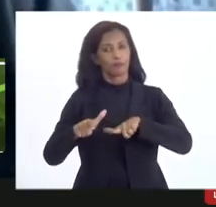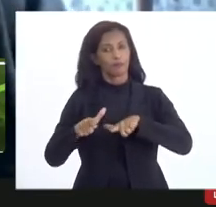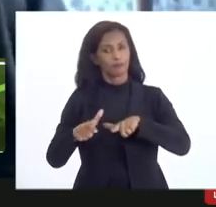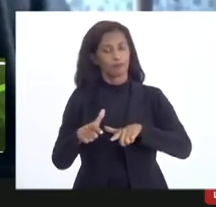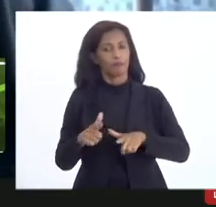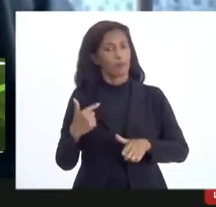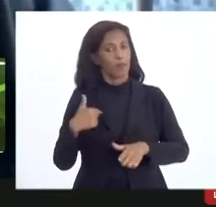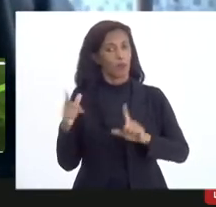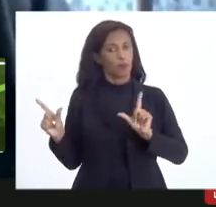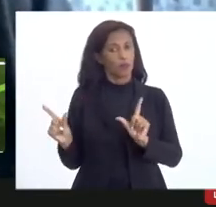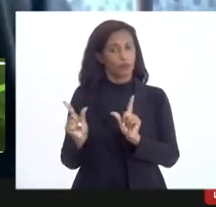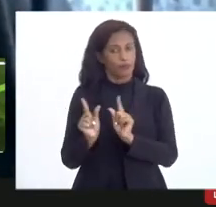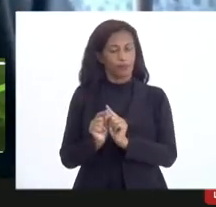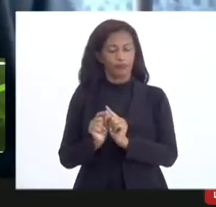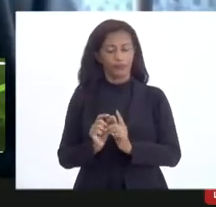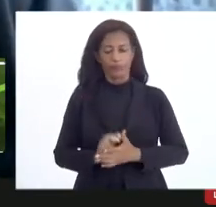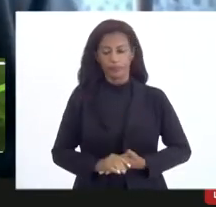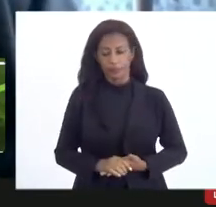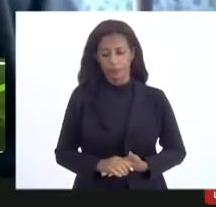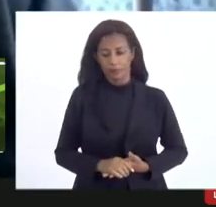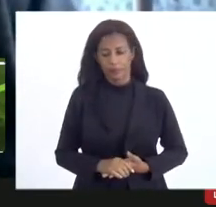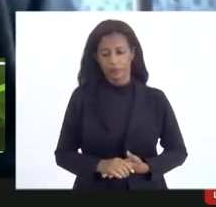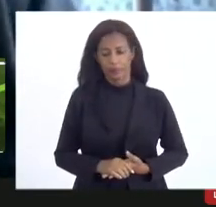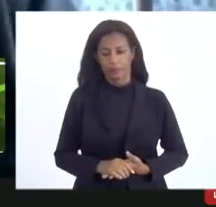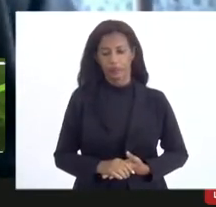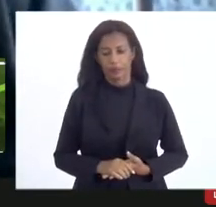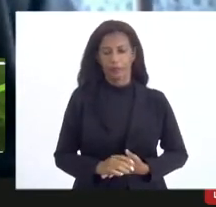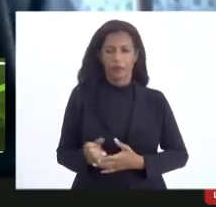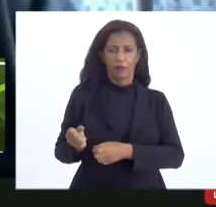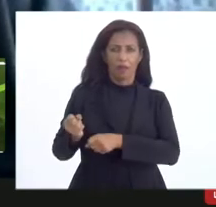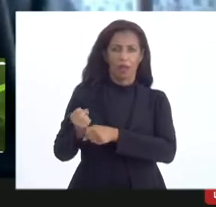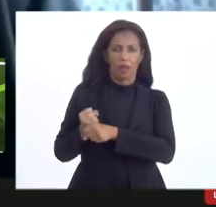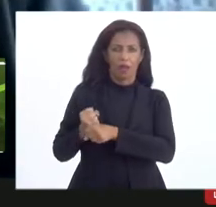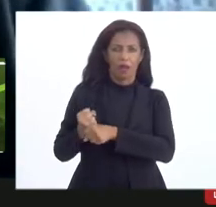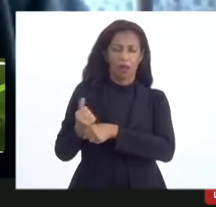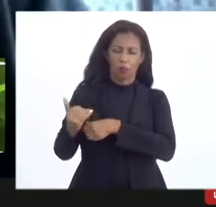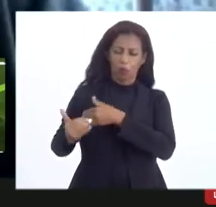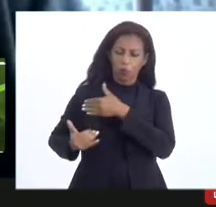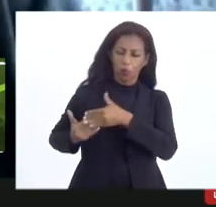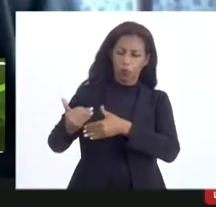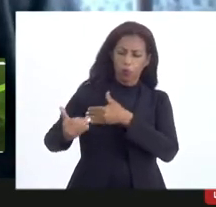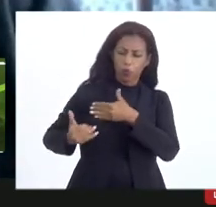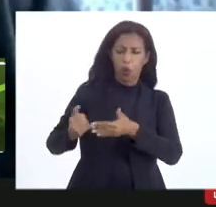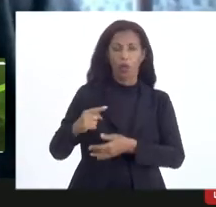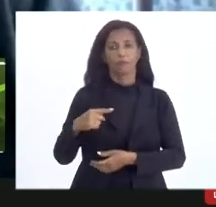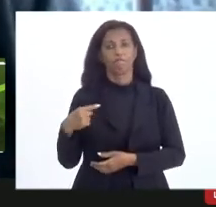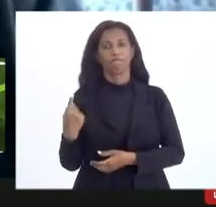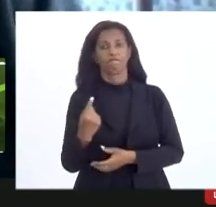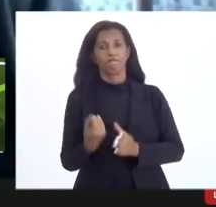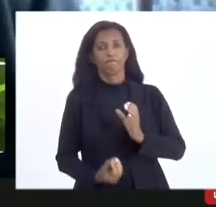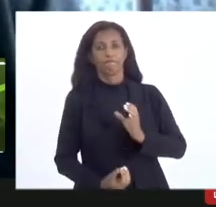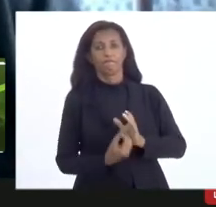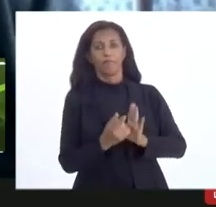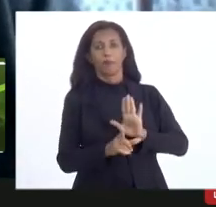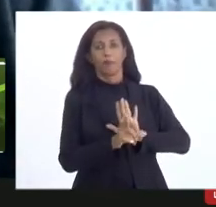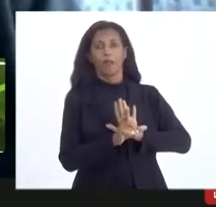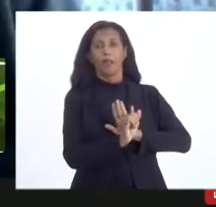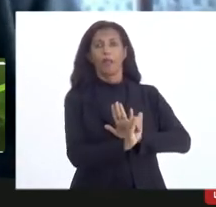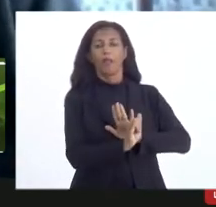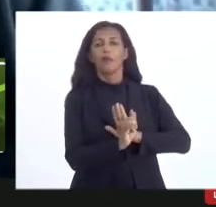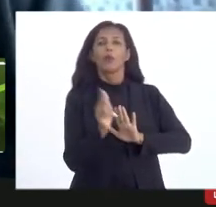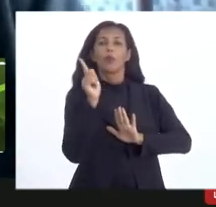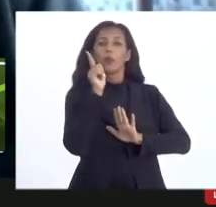também serei muito breve. É o seguinte, ao longo de muitos anos, nós fazemos leis para captar recursos.